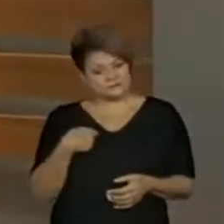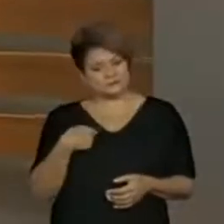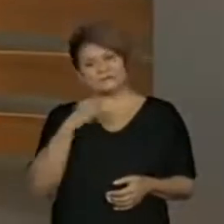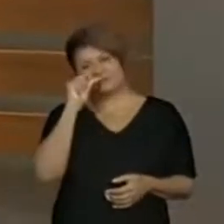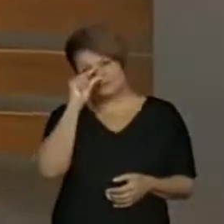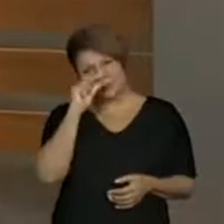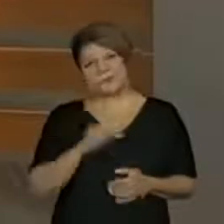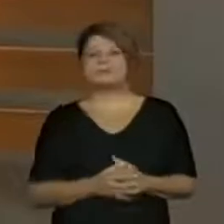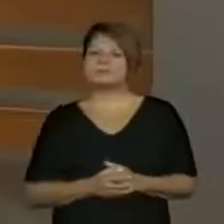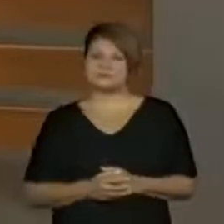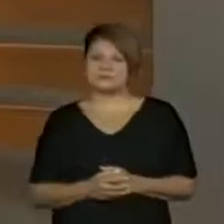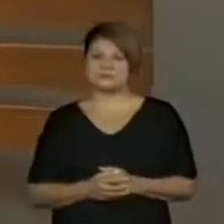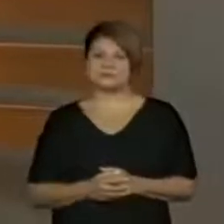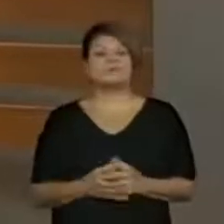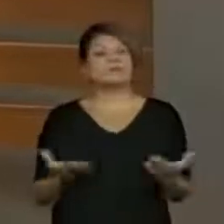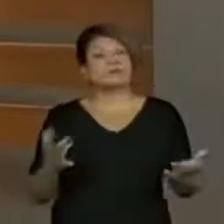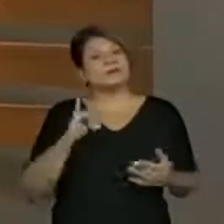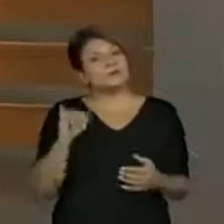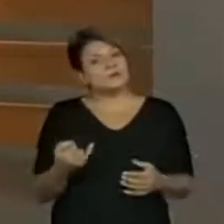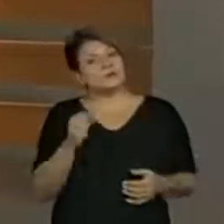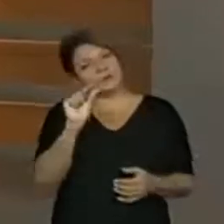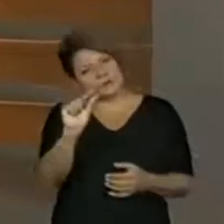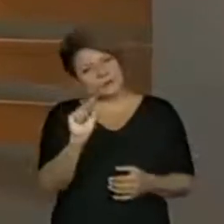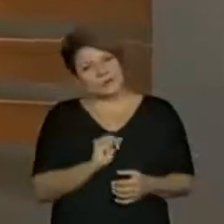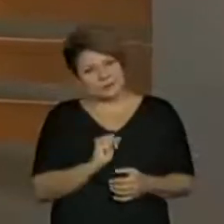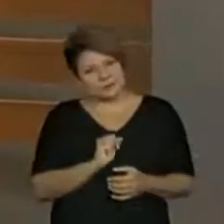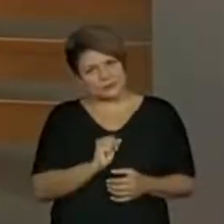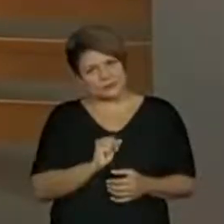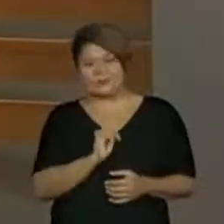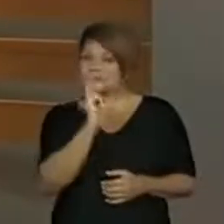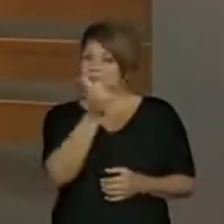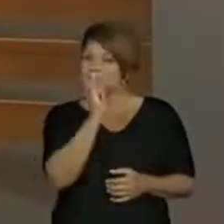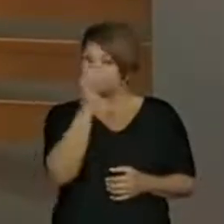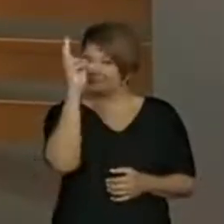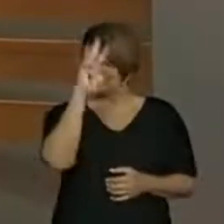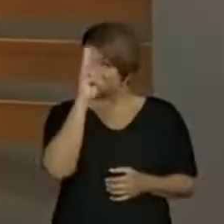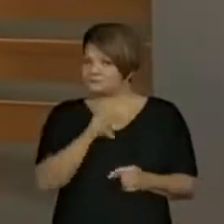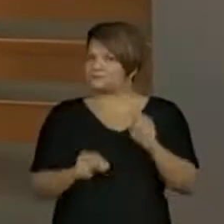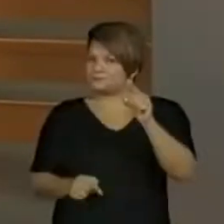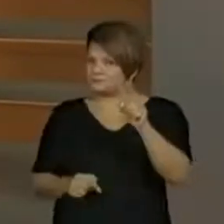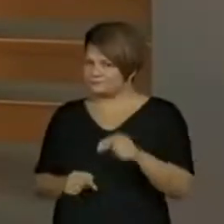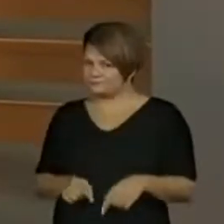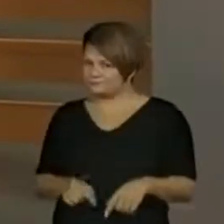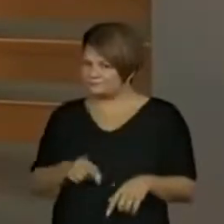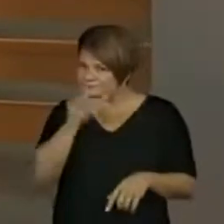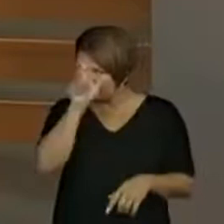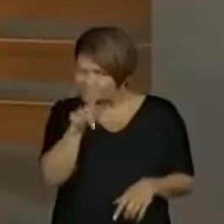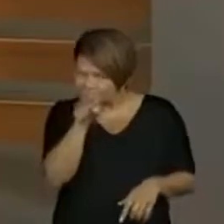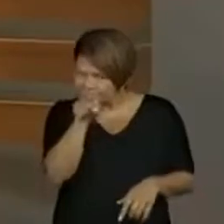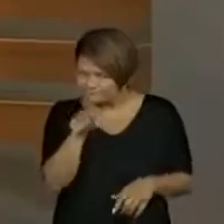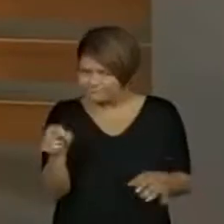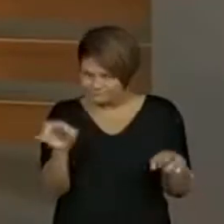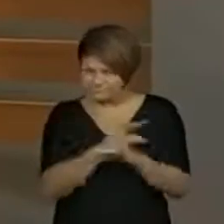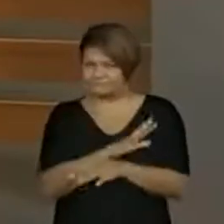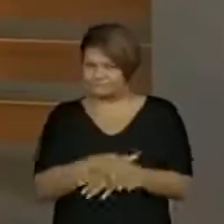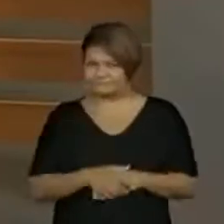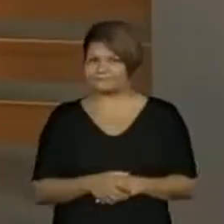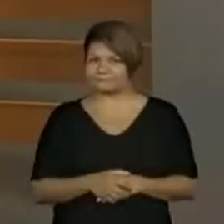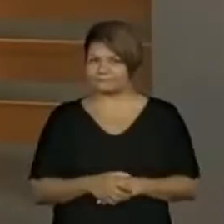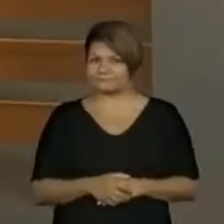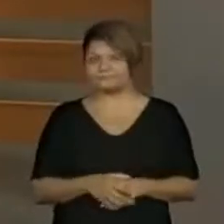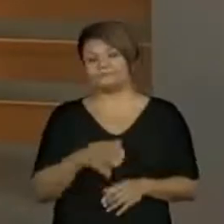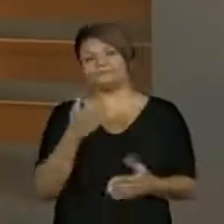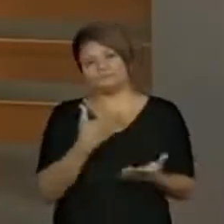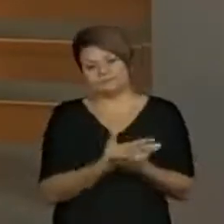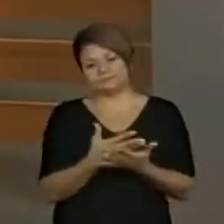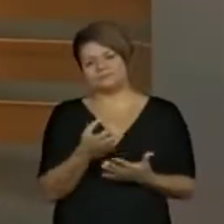aí aproveitar um pouquinho para trazer uma história para vocês. Será que vocês estão preparados? Vamos começar pelas boas